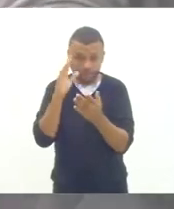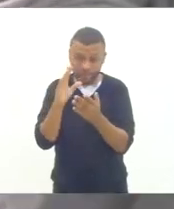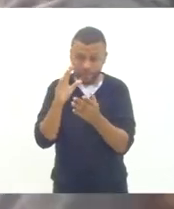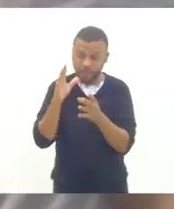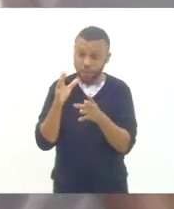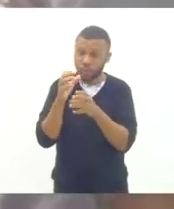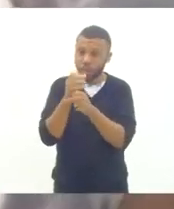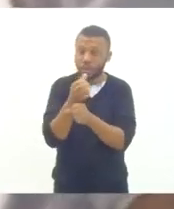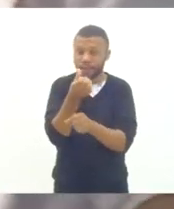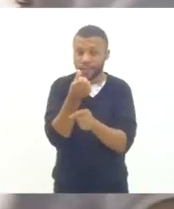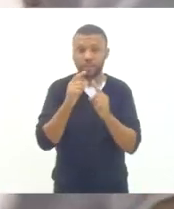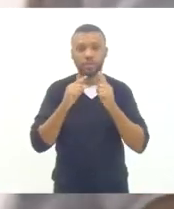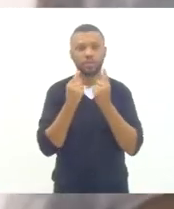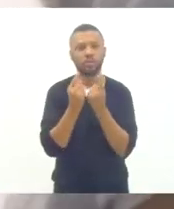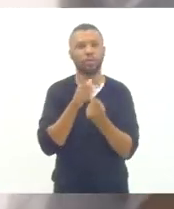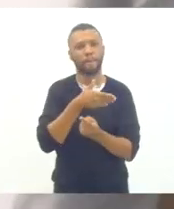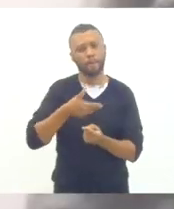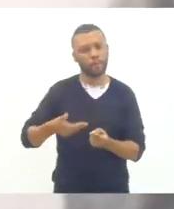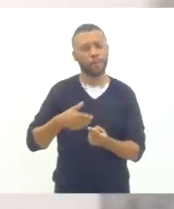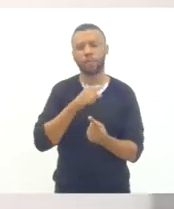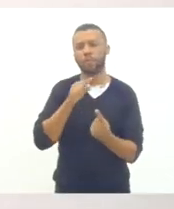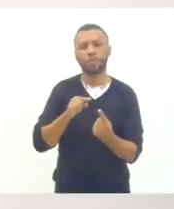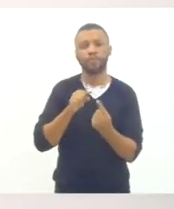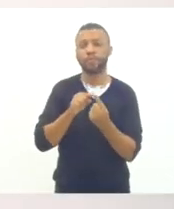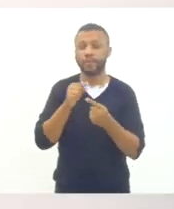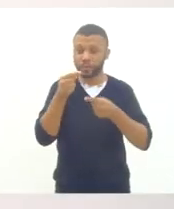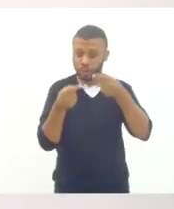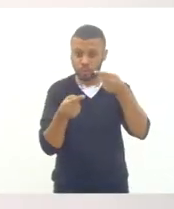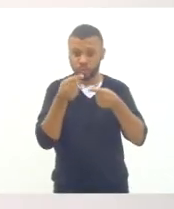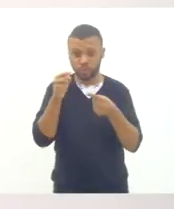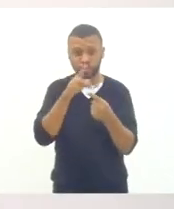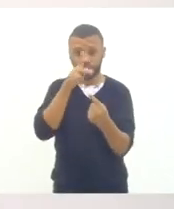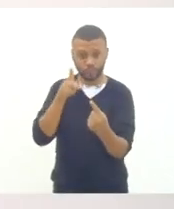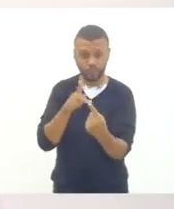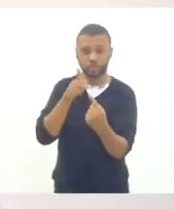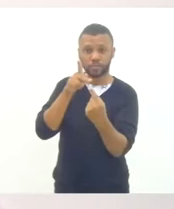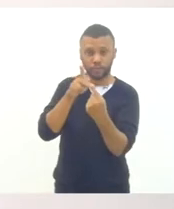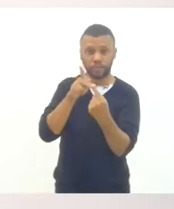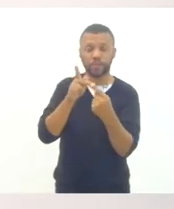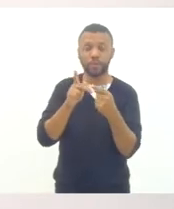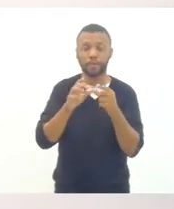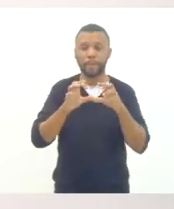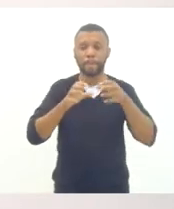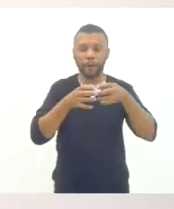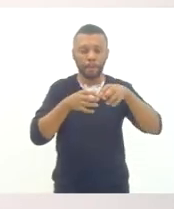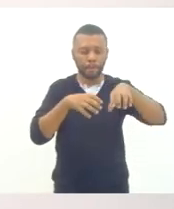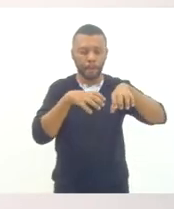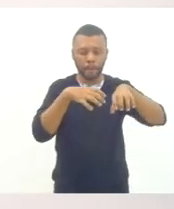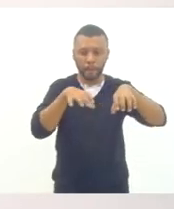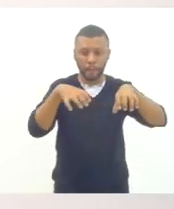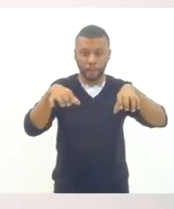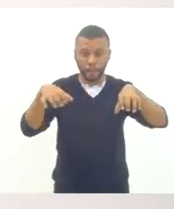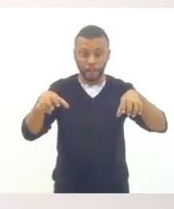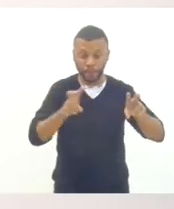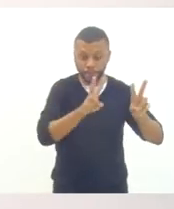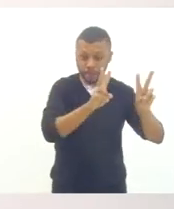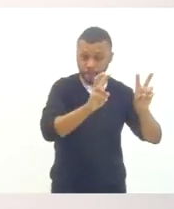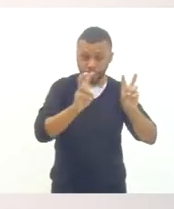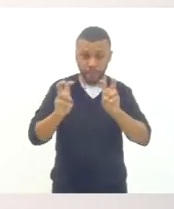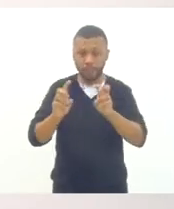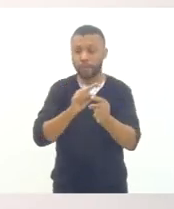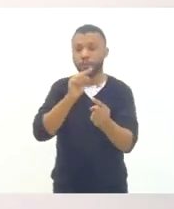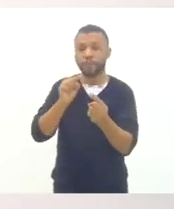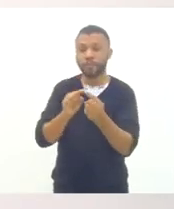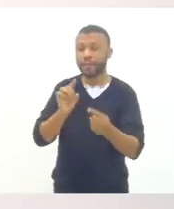menos seis audiências públicas para discutir o plano, agrupando parte dos seus eixos nas audiências públicas, para que a gente aprofunde